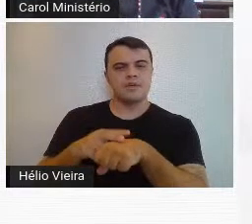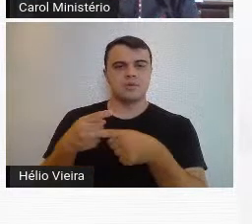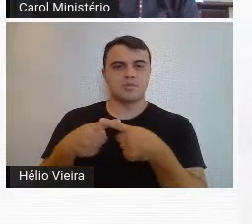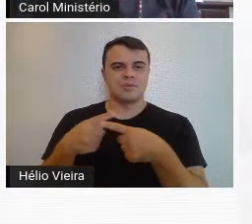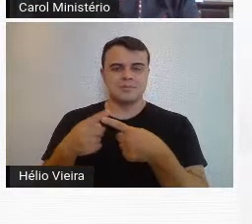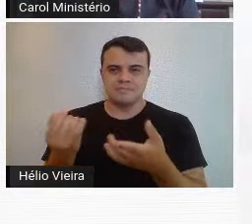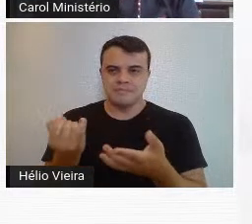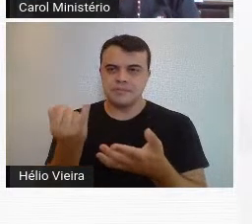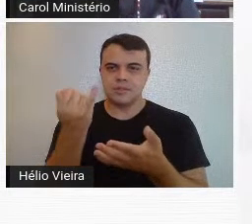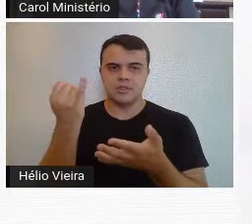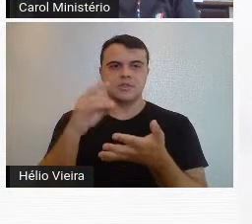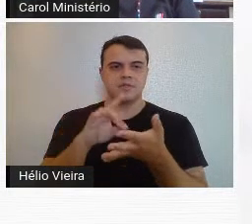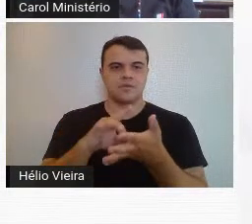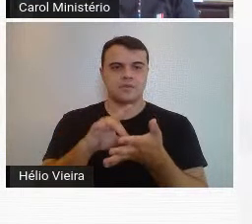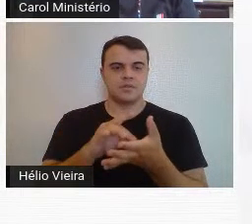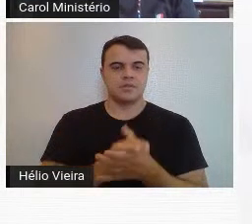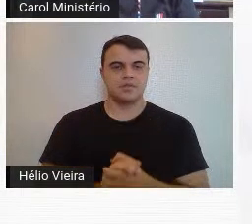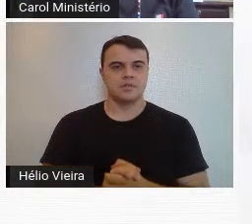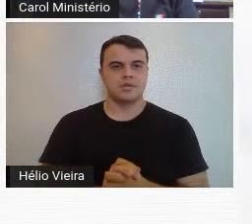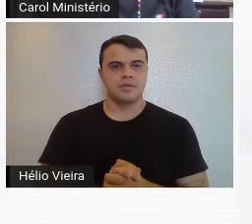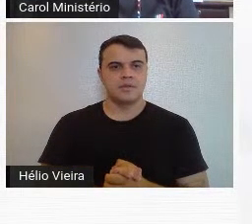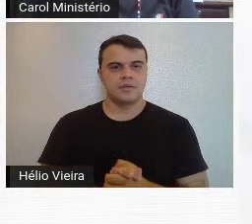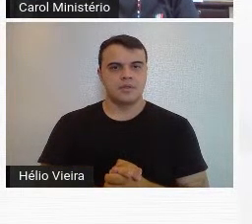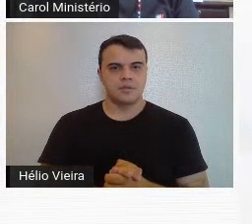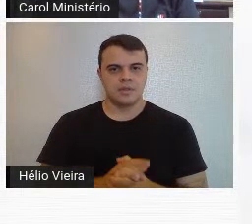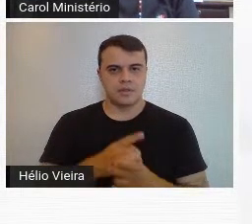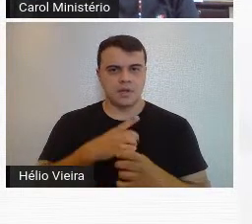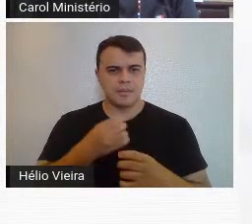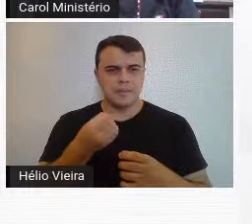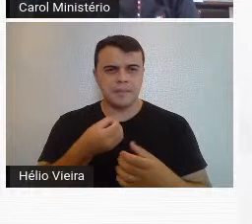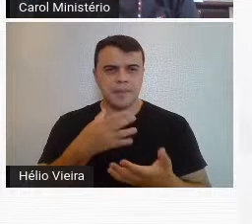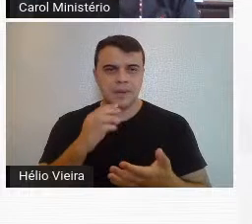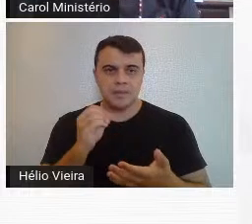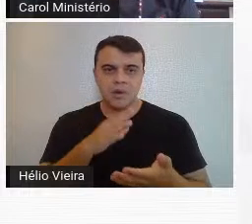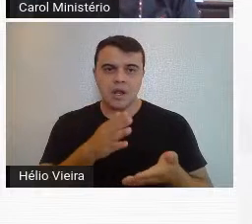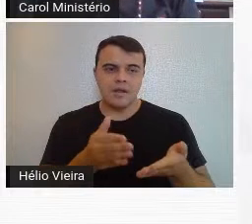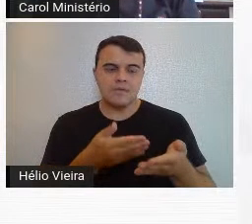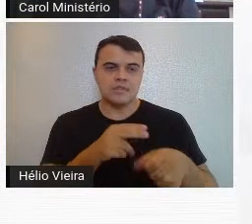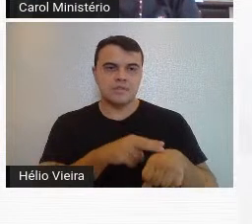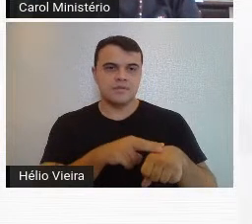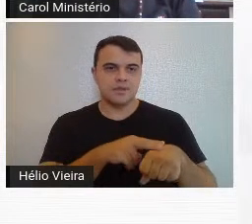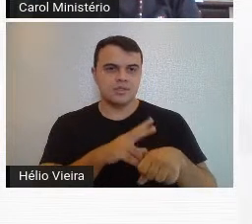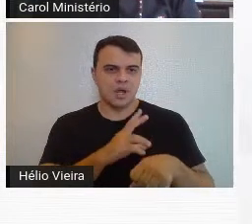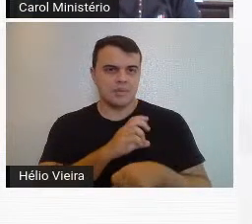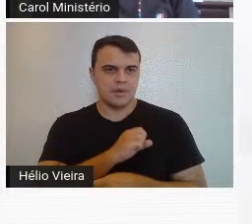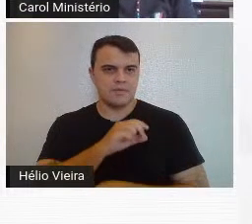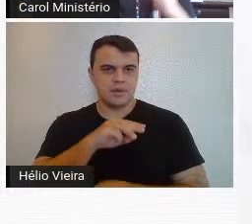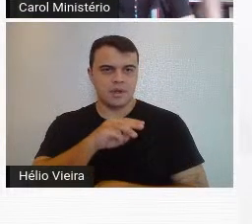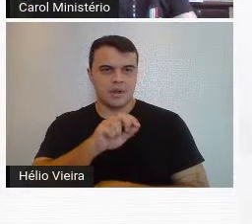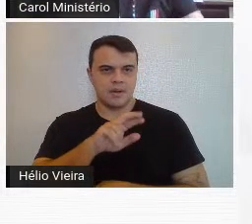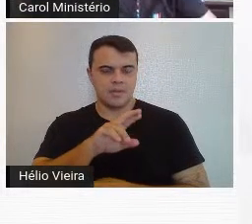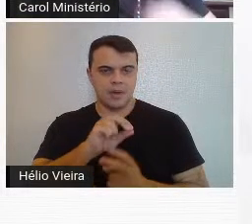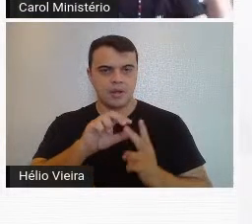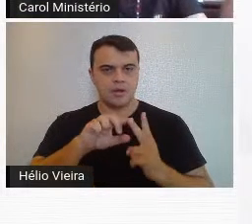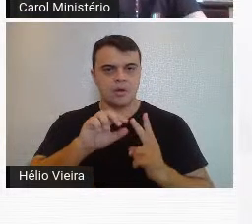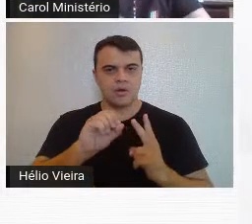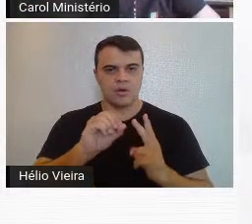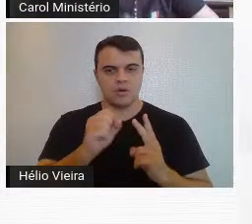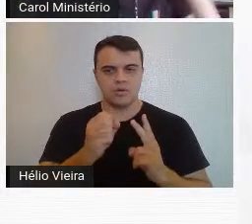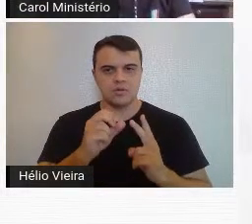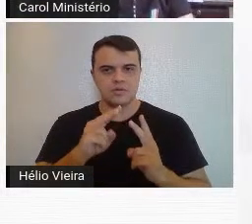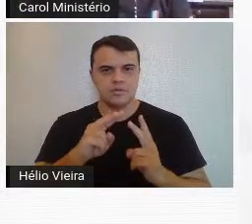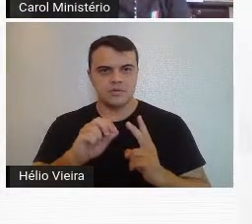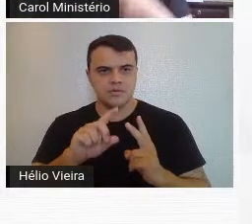importantíssimo também, bem moderno. Essa Revista Verde era o xodó do Mário do Oso de Andrade, o Mário ajudava a